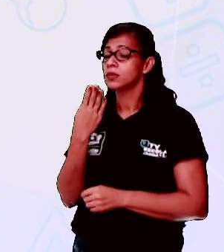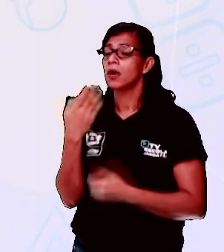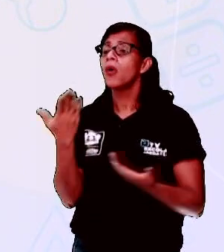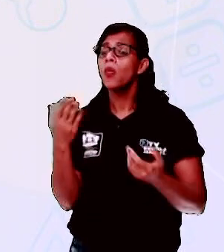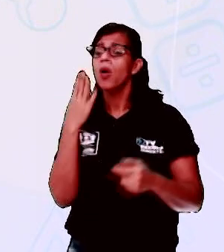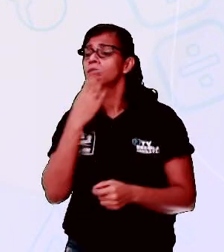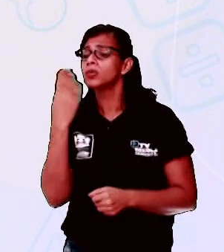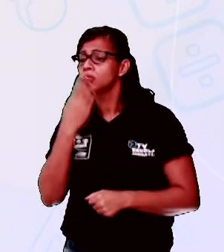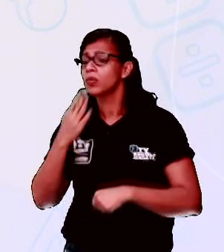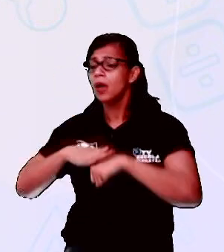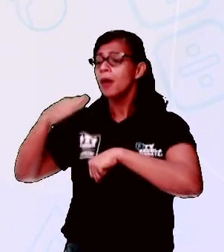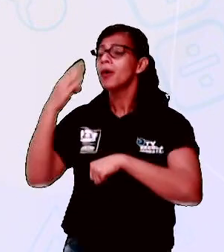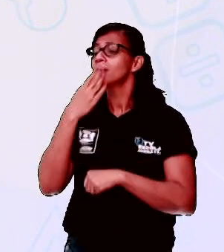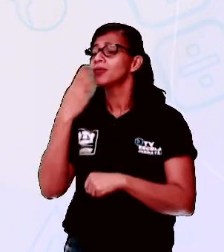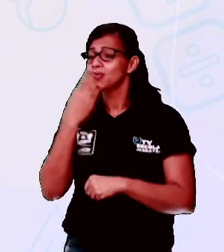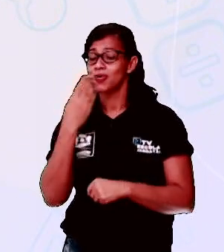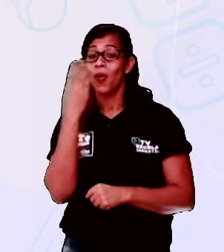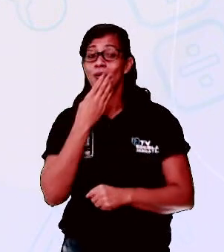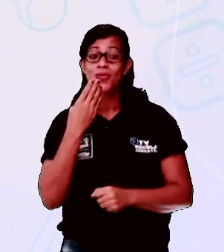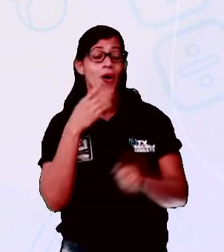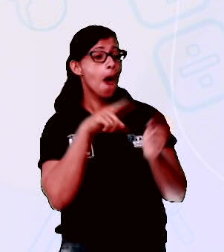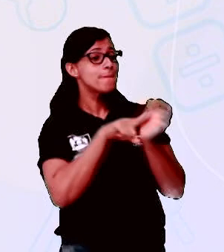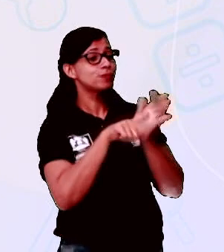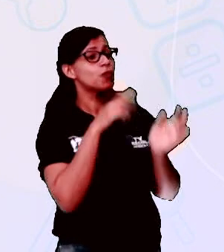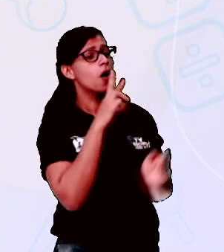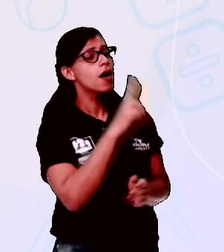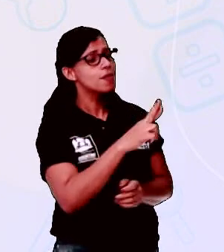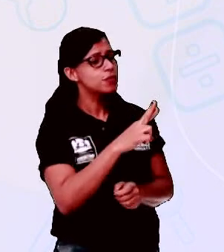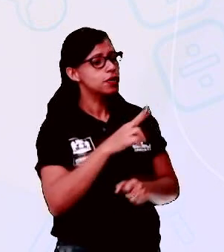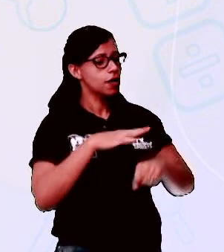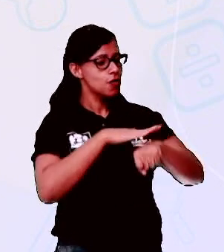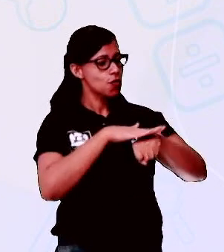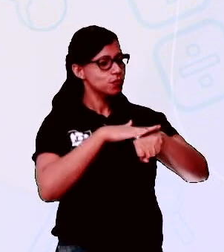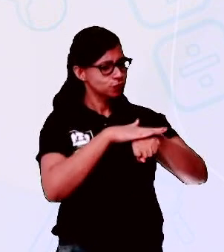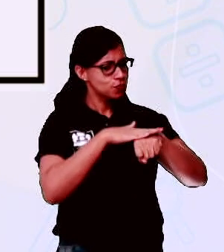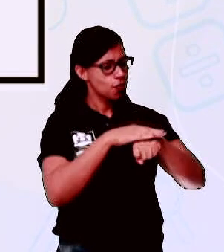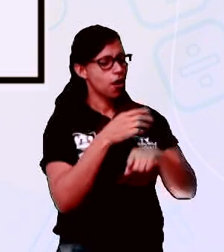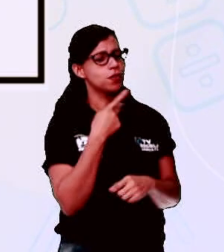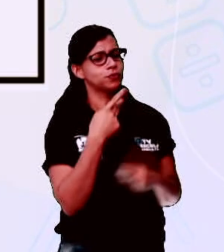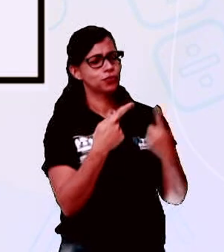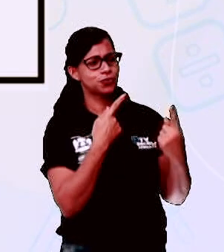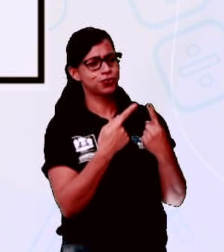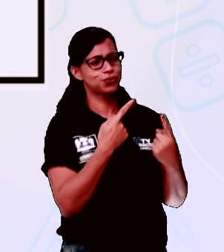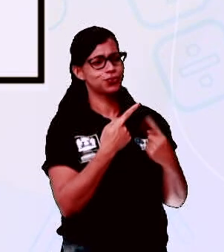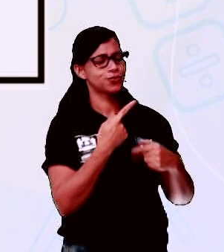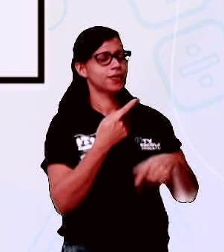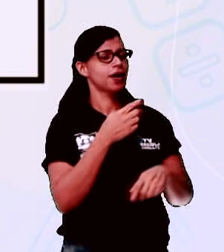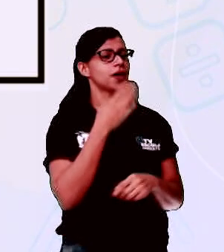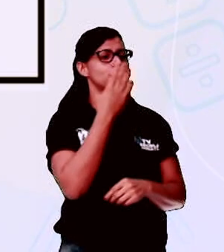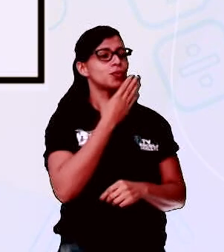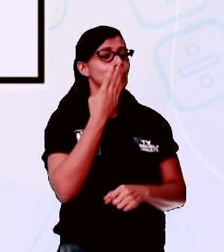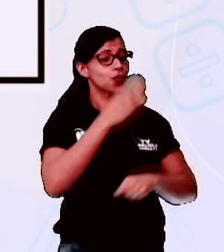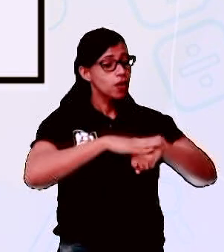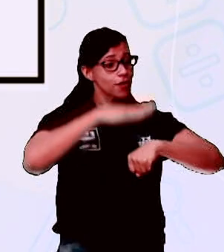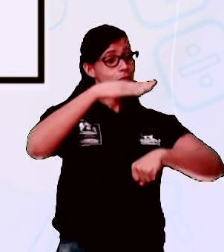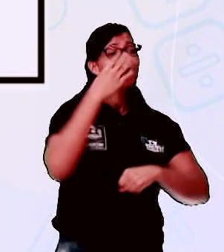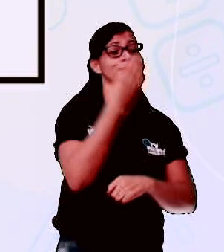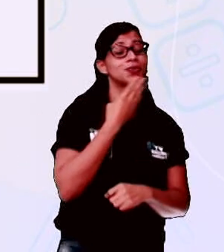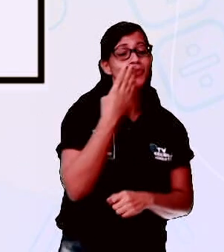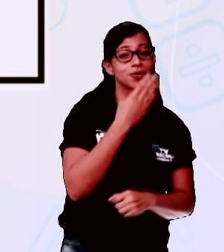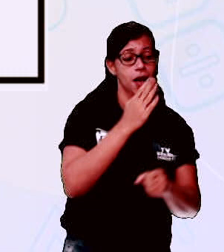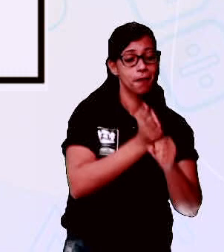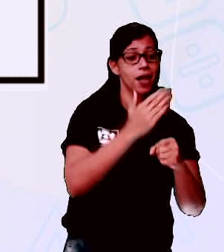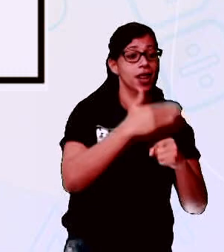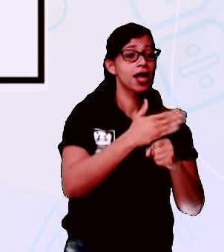doce respondeu para o doce que o doce mais doce é o doce de batata doce. Vamos para o próximo. Olha esse aqui.